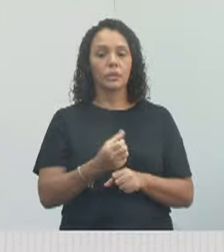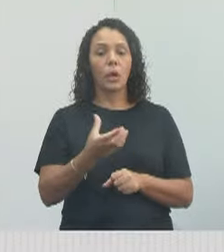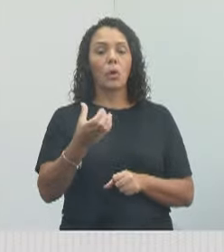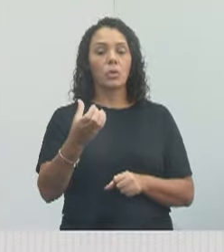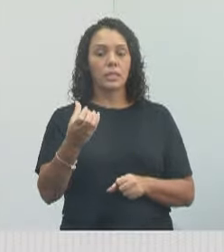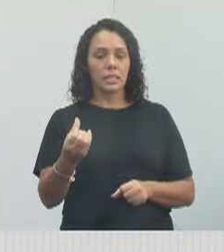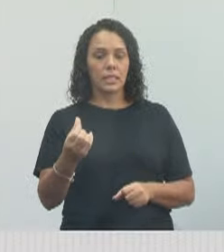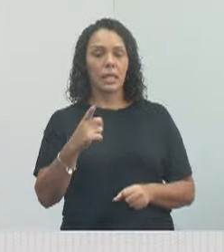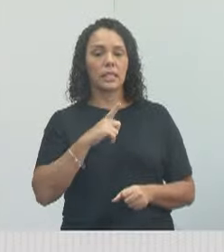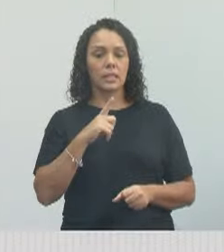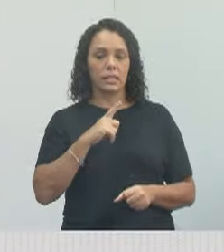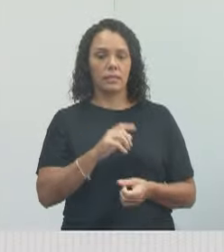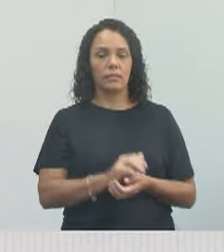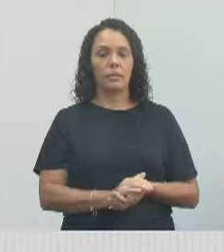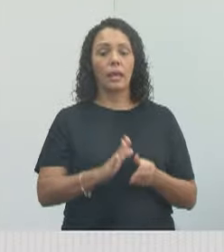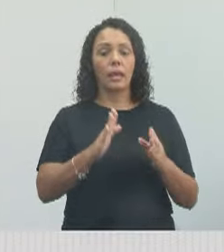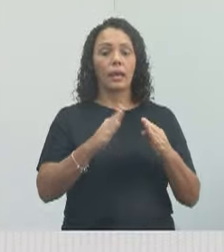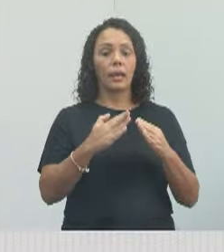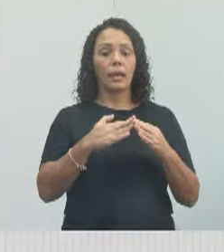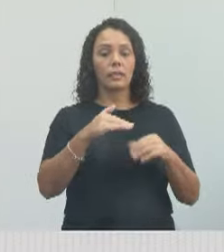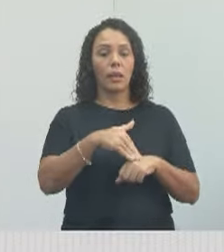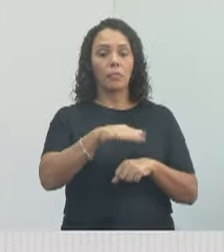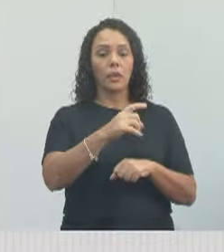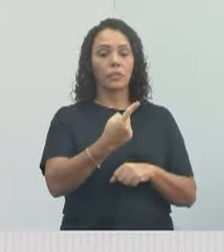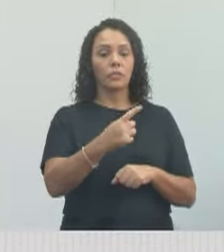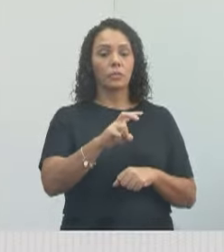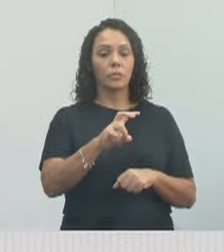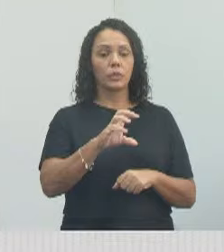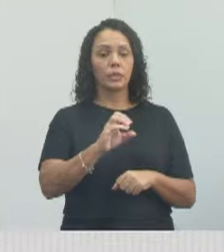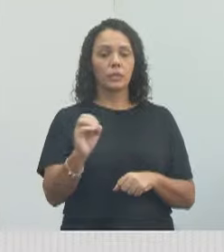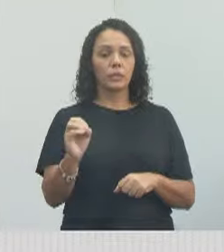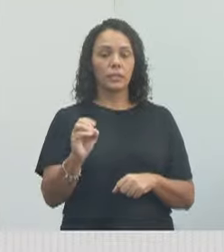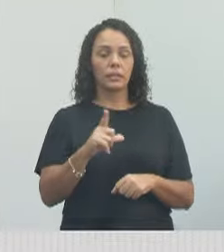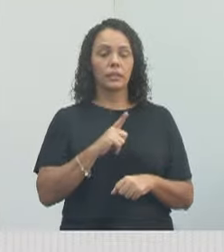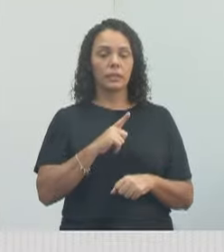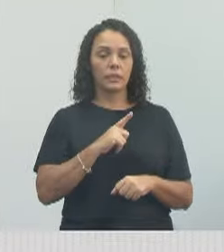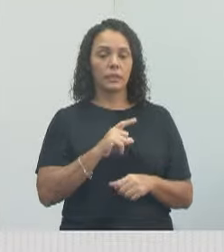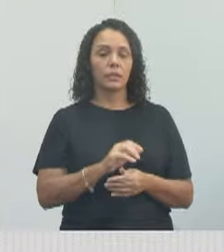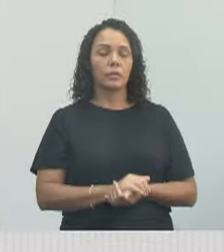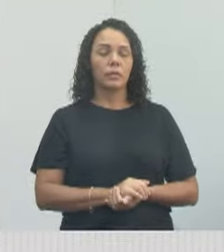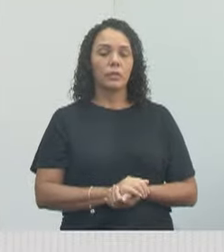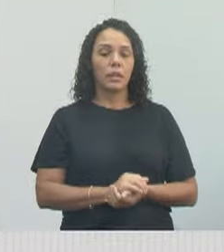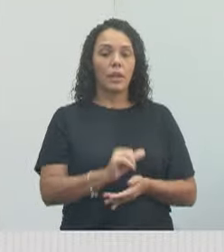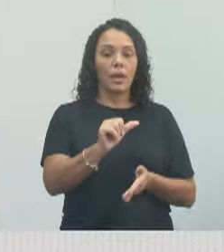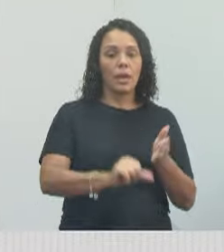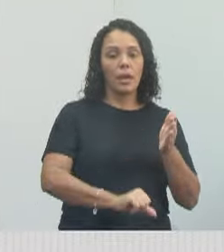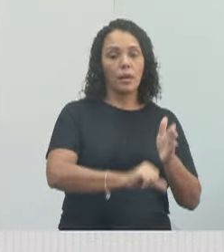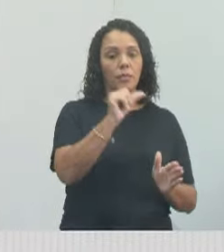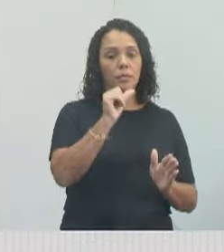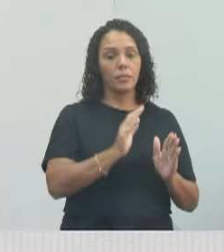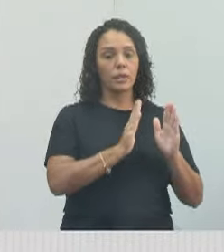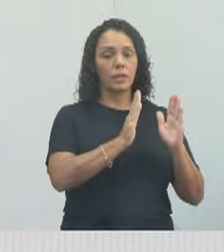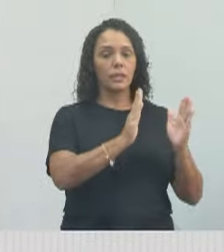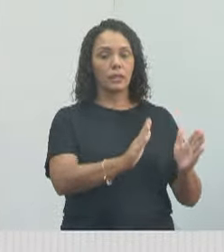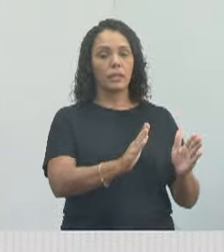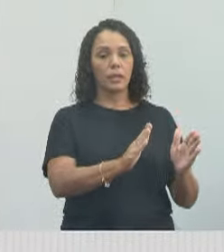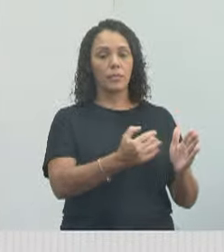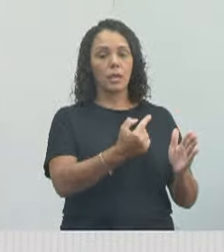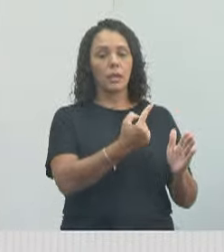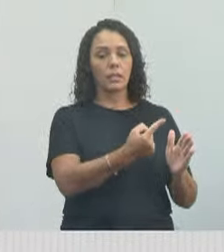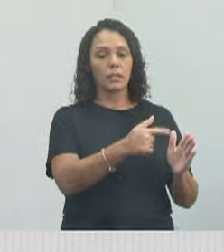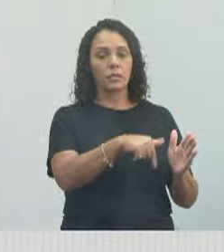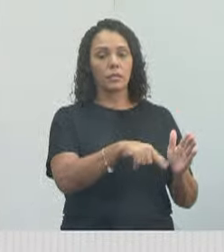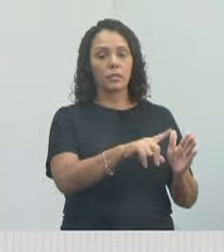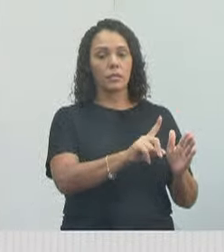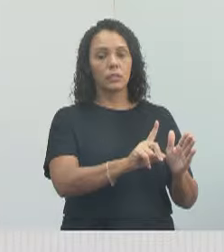residências e essa foi a primeira etapa com 171